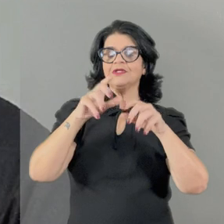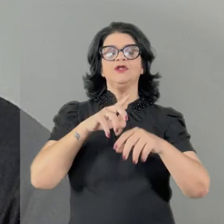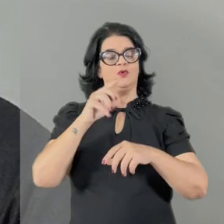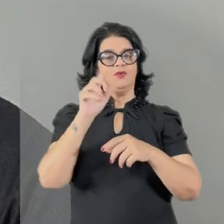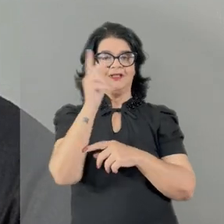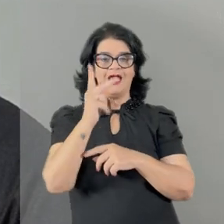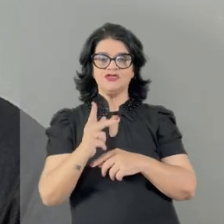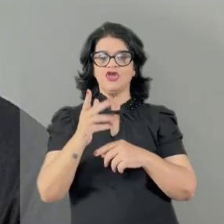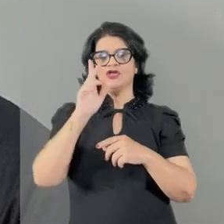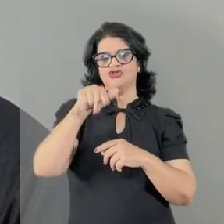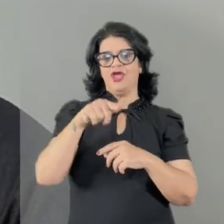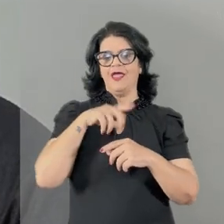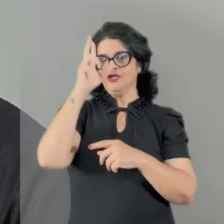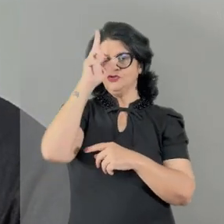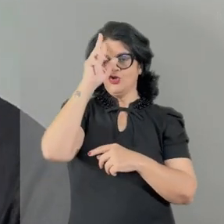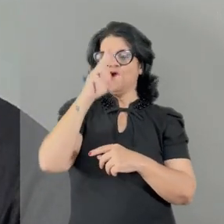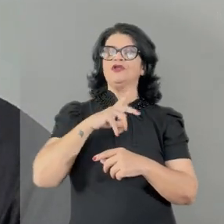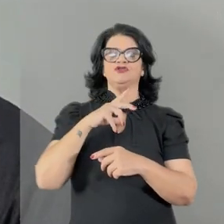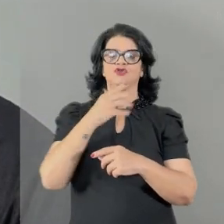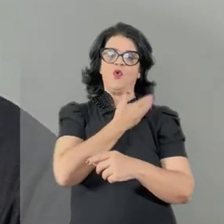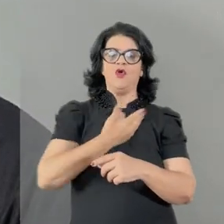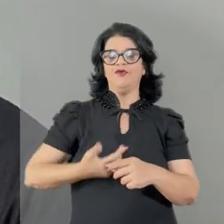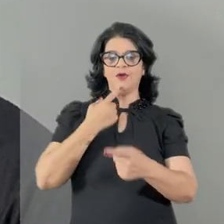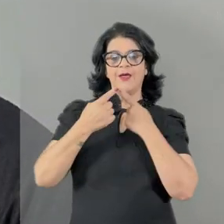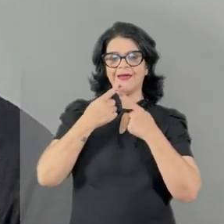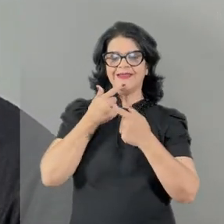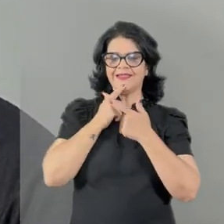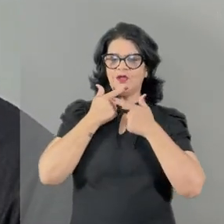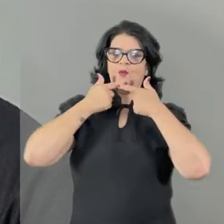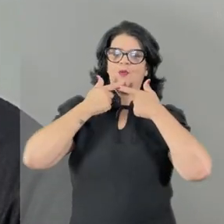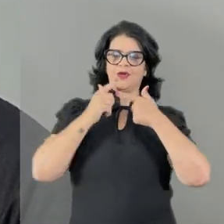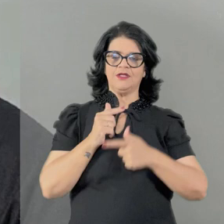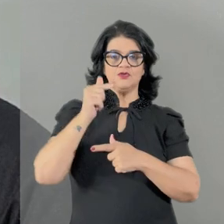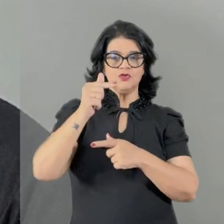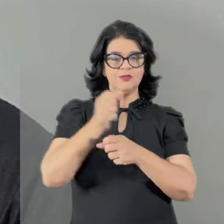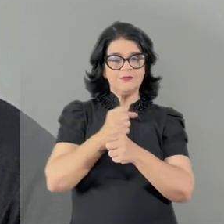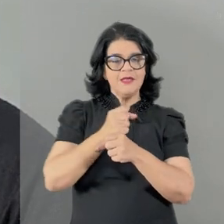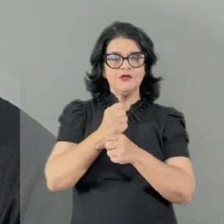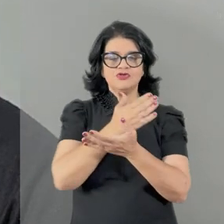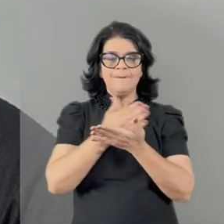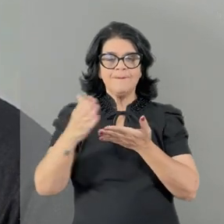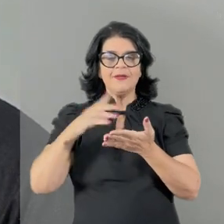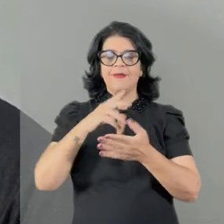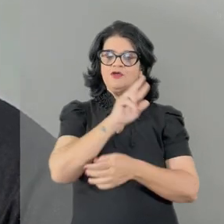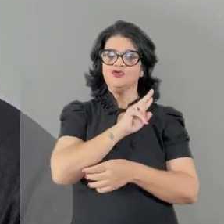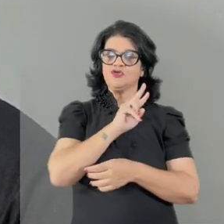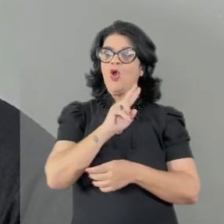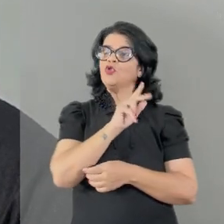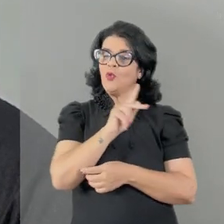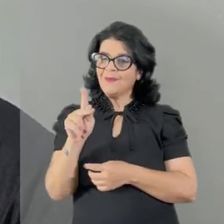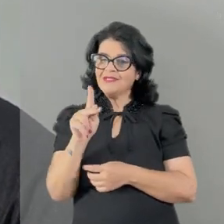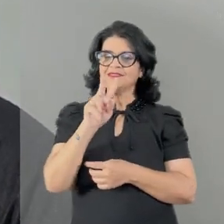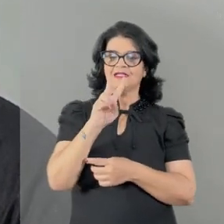da charge é História de um Governo. É uma crítica bem-humorada sobre os sete primeiros anos de Vargas no poder.